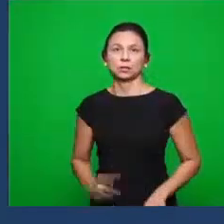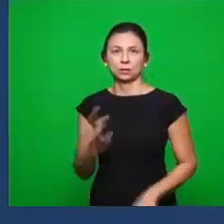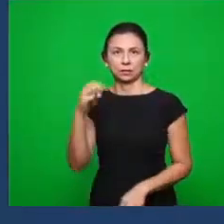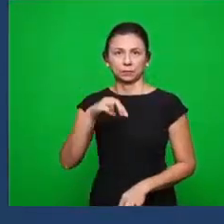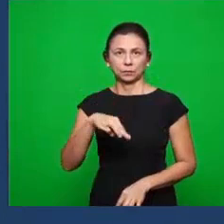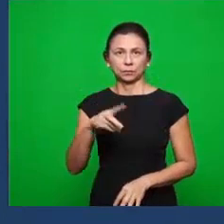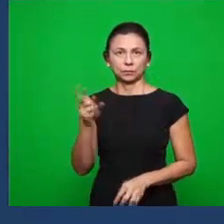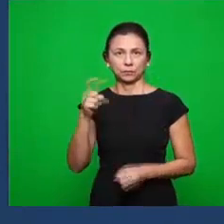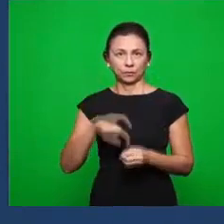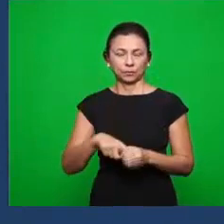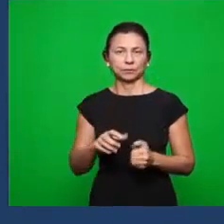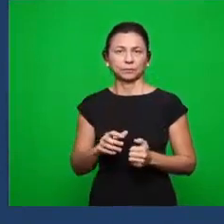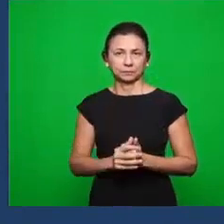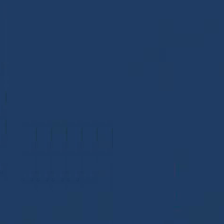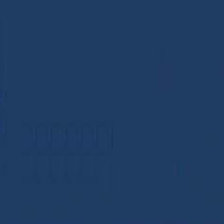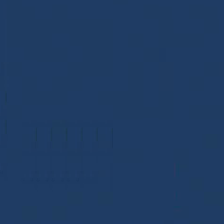retornando.